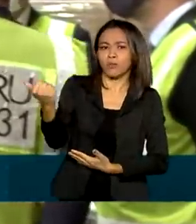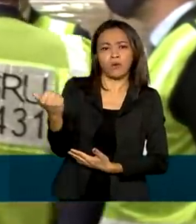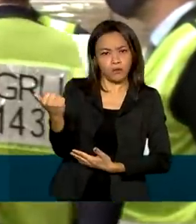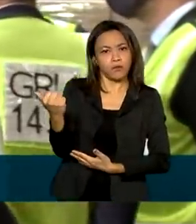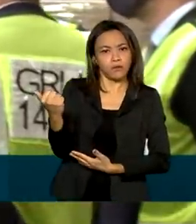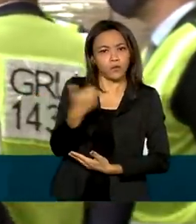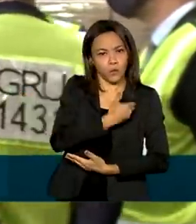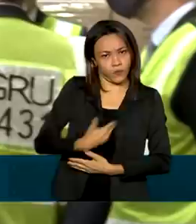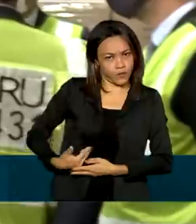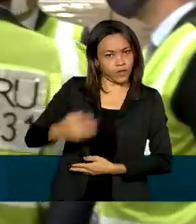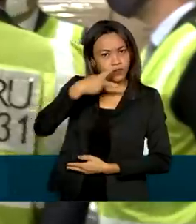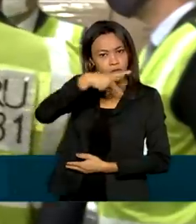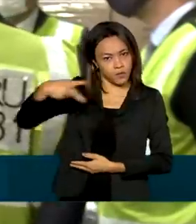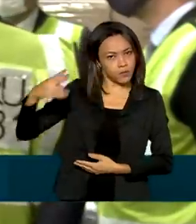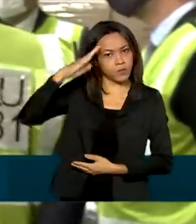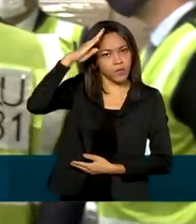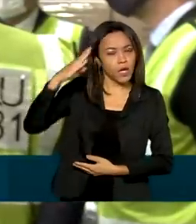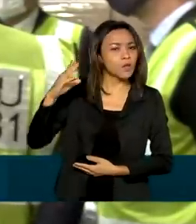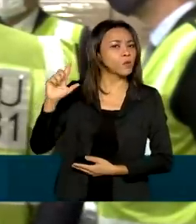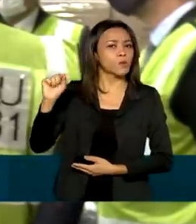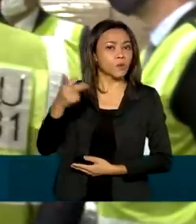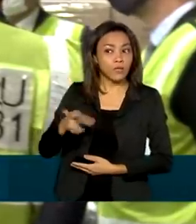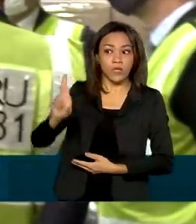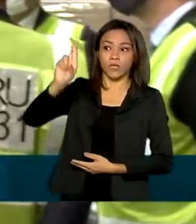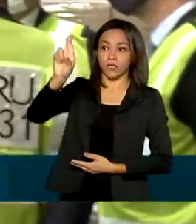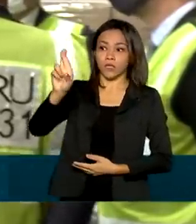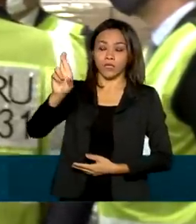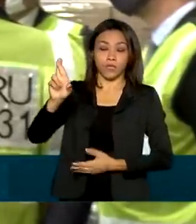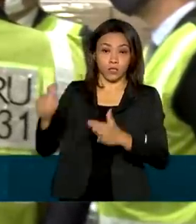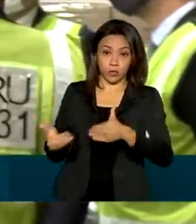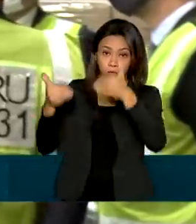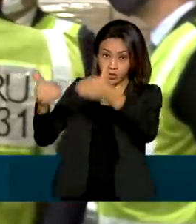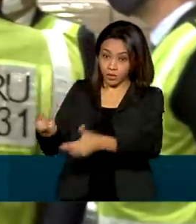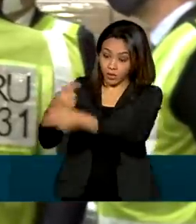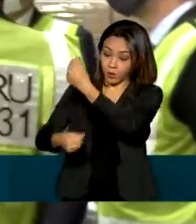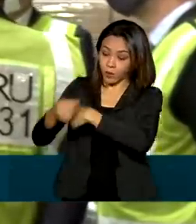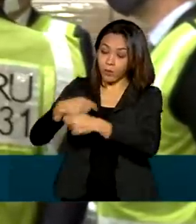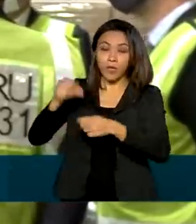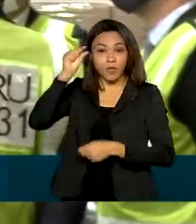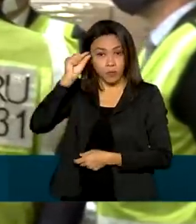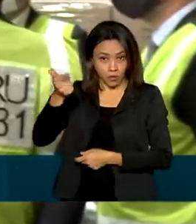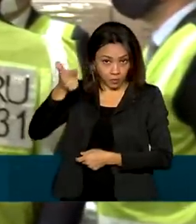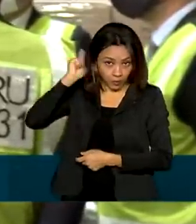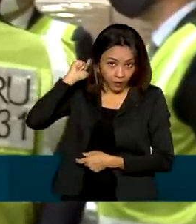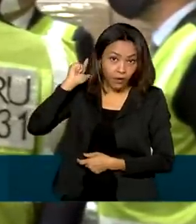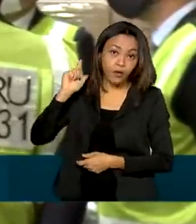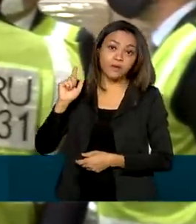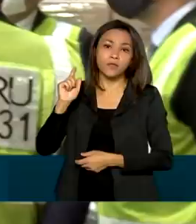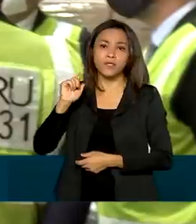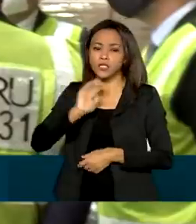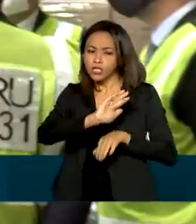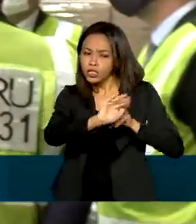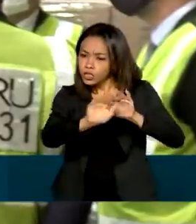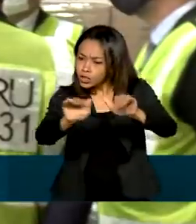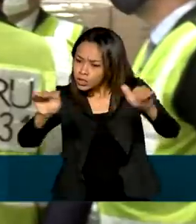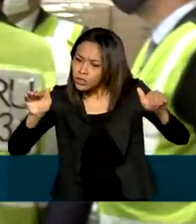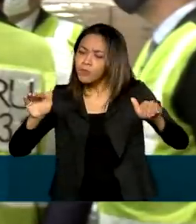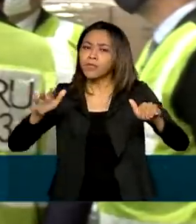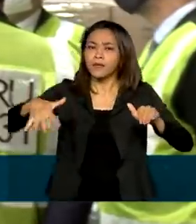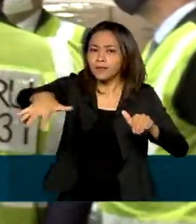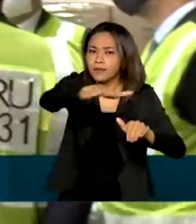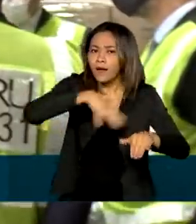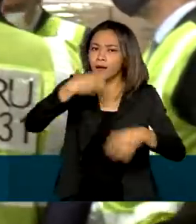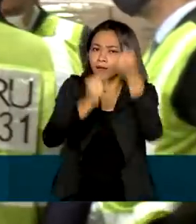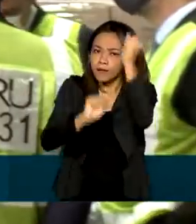presidente Jair Bolsonaro, sob a liderança no Ministério da Economia do ministro Paulo Guedes e toda a nossa equipe, para mobilizar o setor produtivo